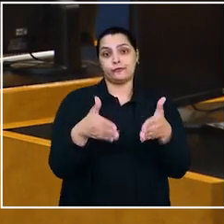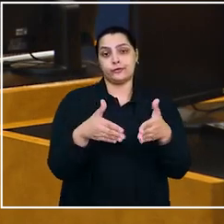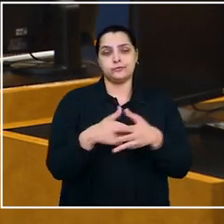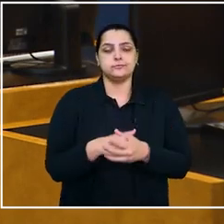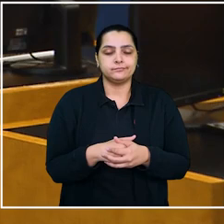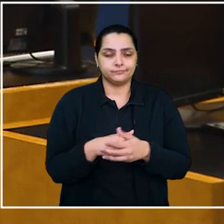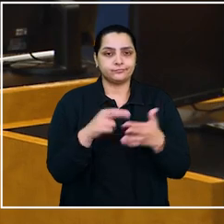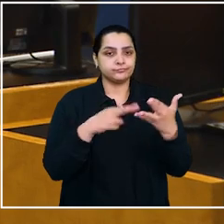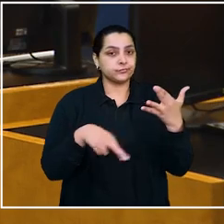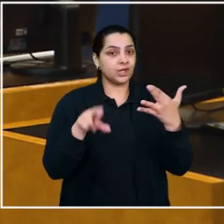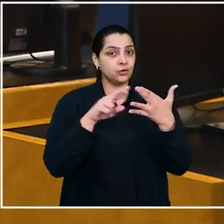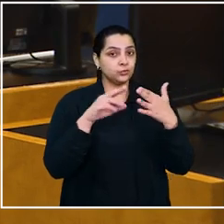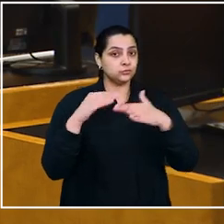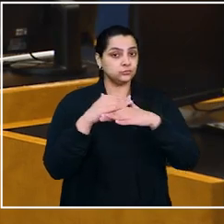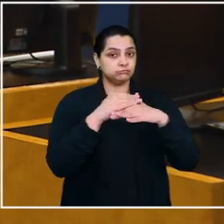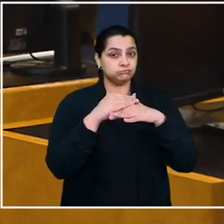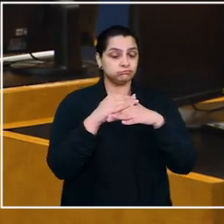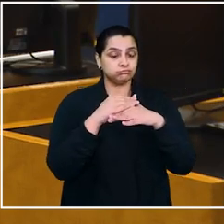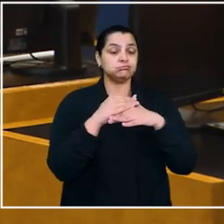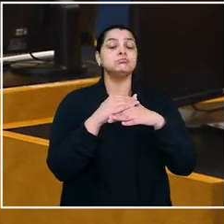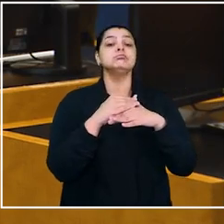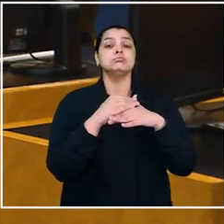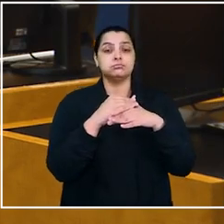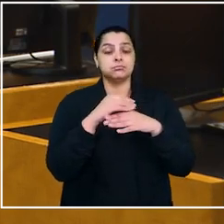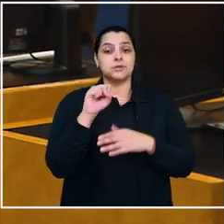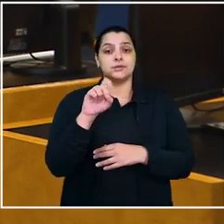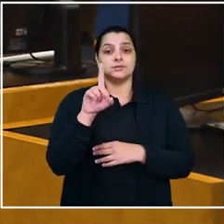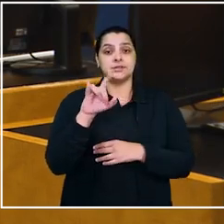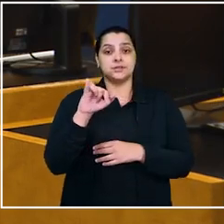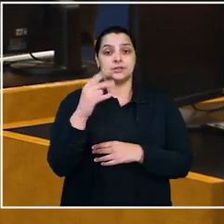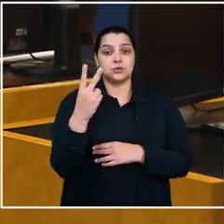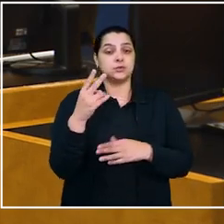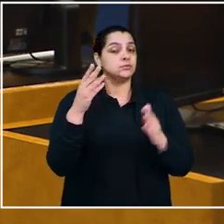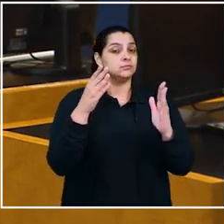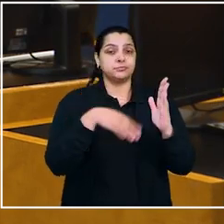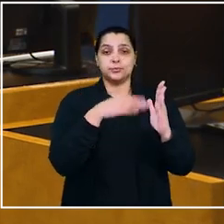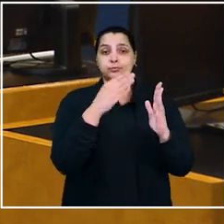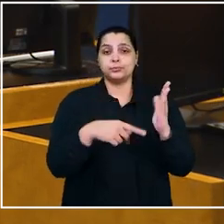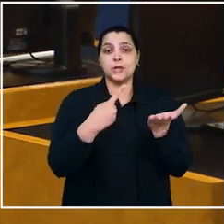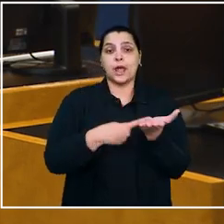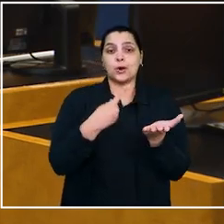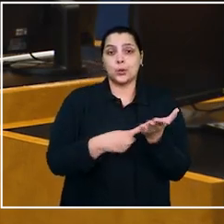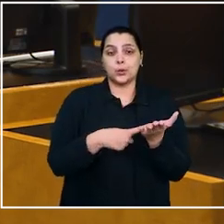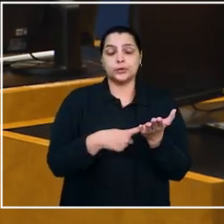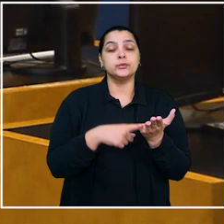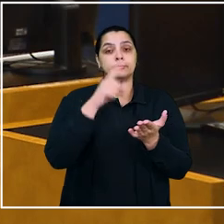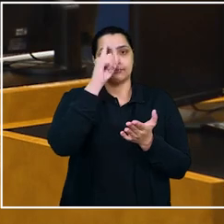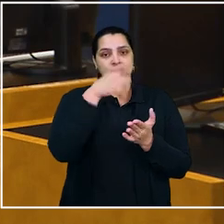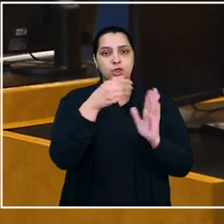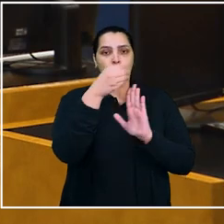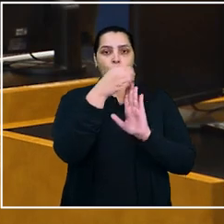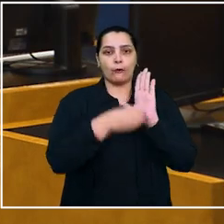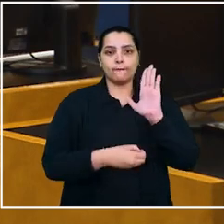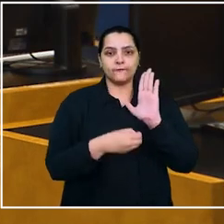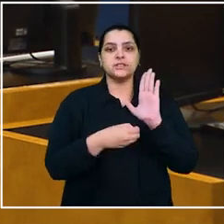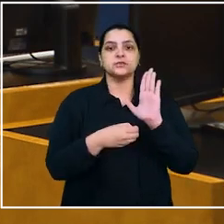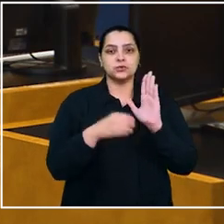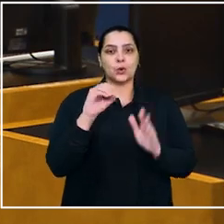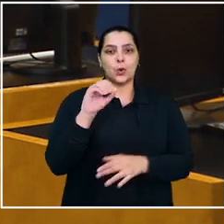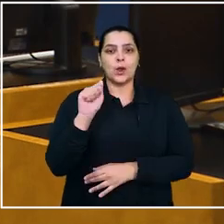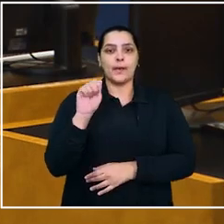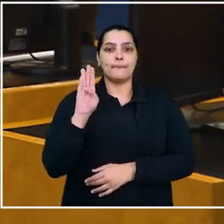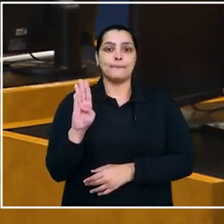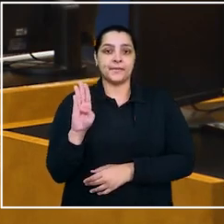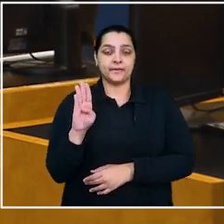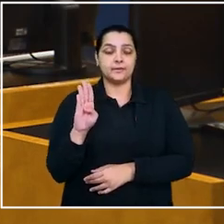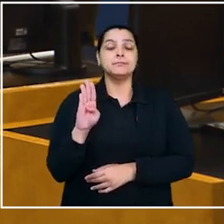de rejeitar o recurso da empresa por unanimidade, a SDI 2 anulou o acordo e determinou o envio de ofícios à Ordem